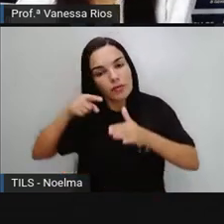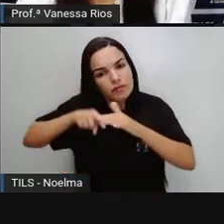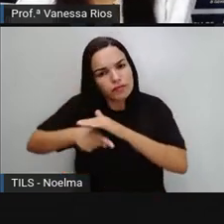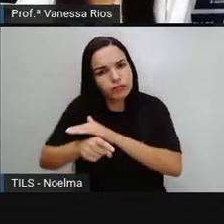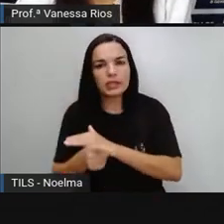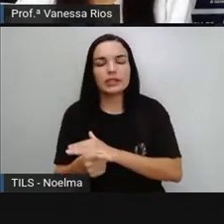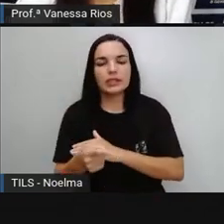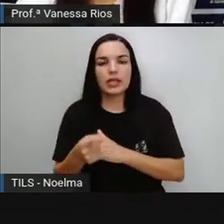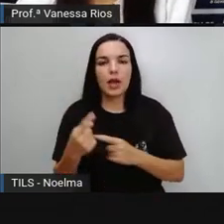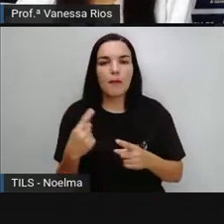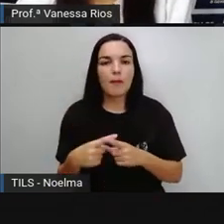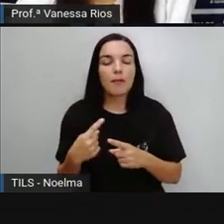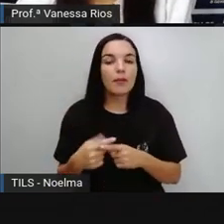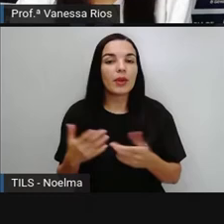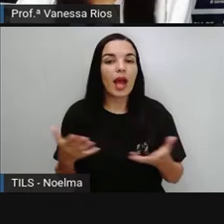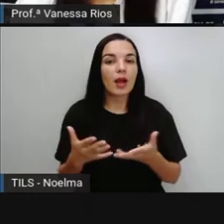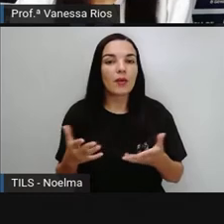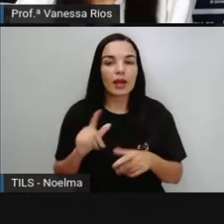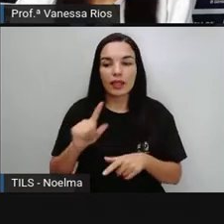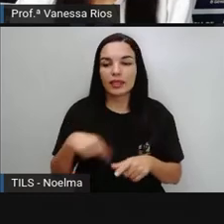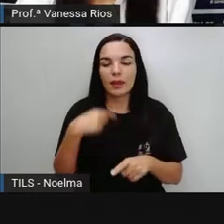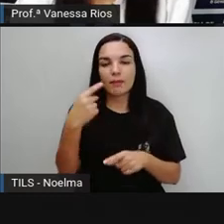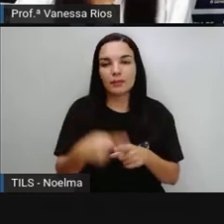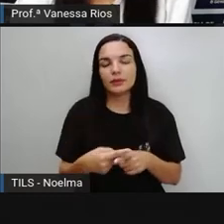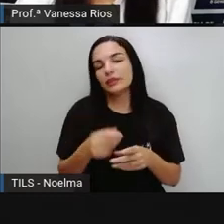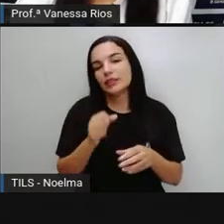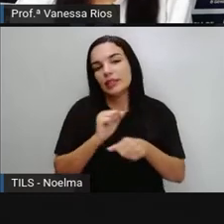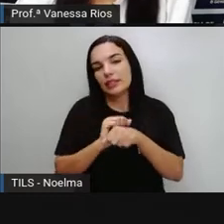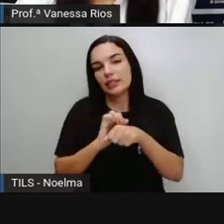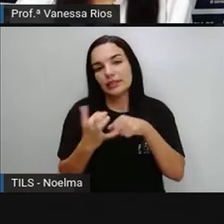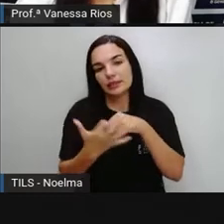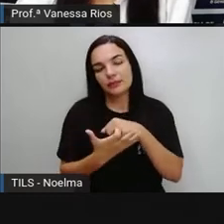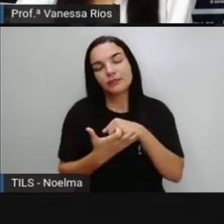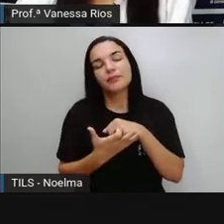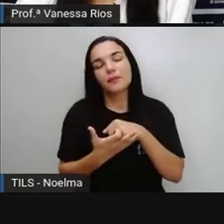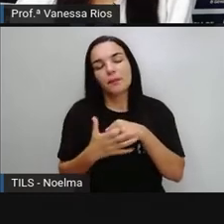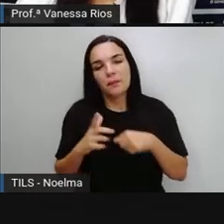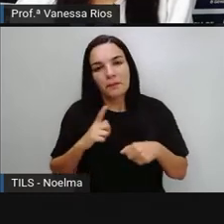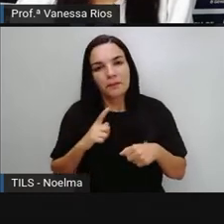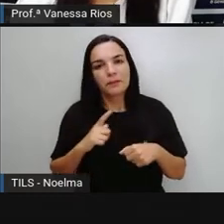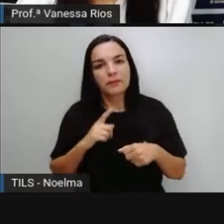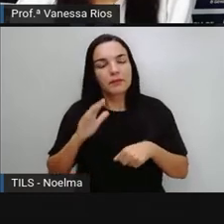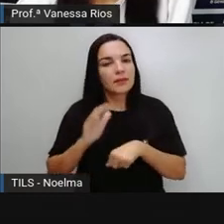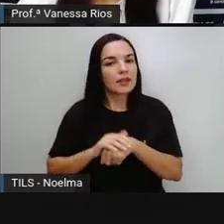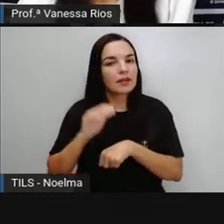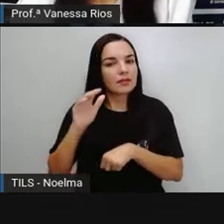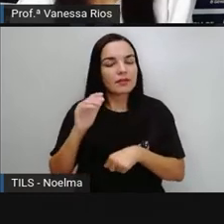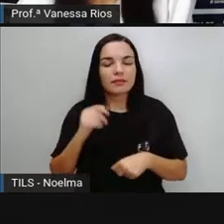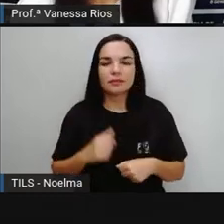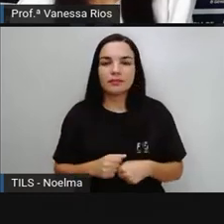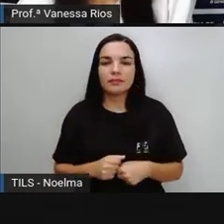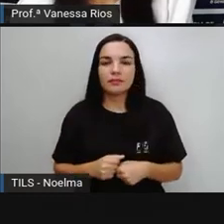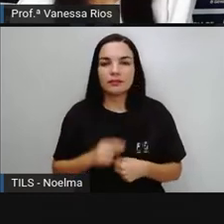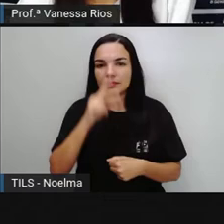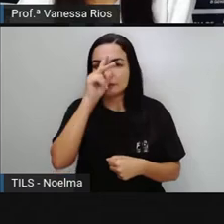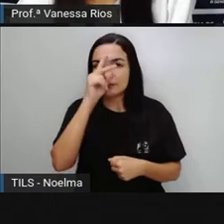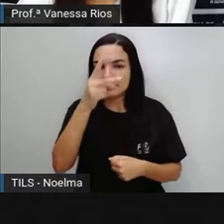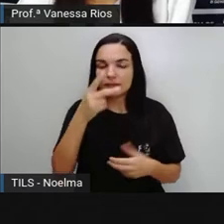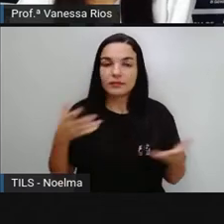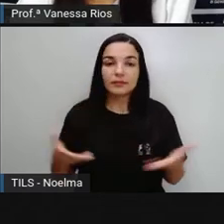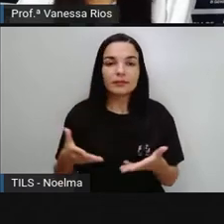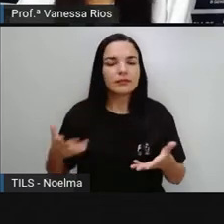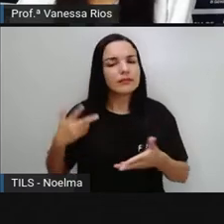Principalmente Depois da Pandemia Mas é algo Que a gente Vai levar Para a nossa vida E que a gente Precisa